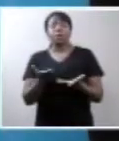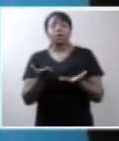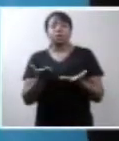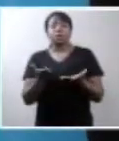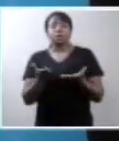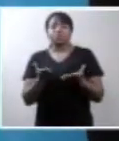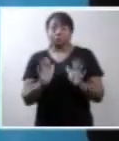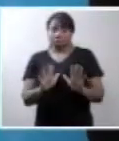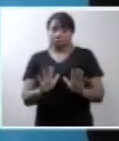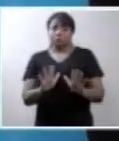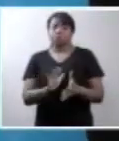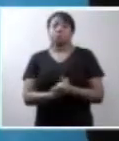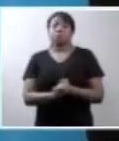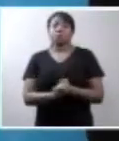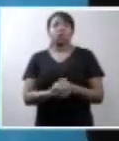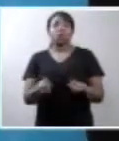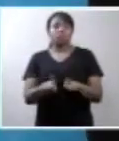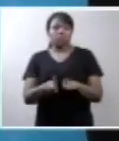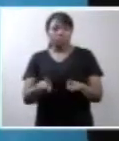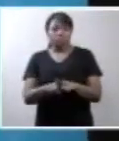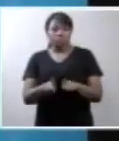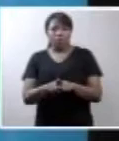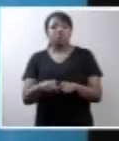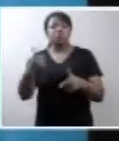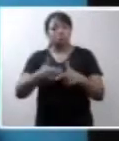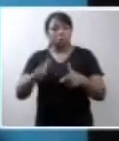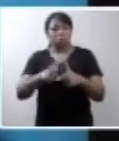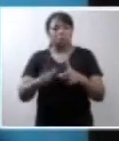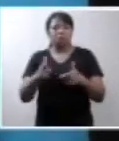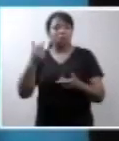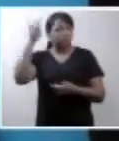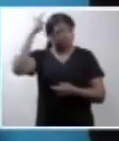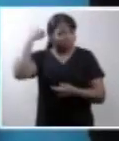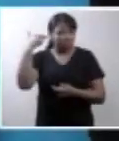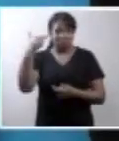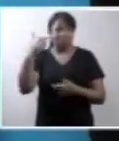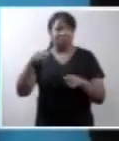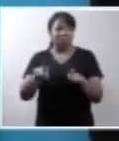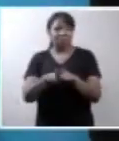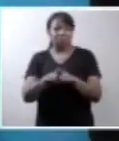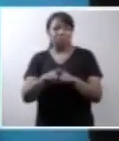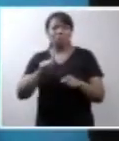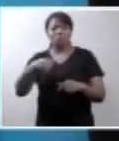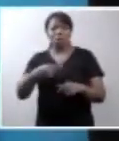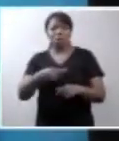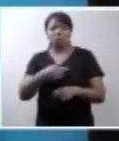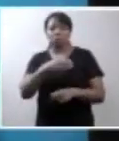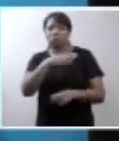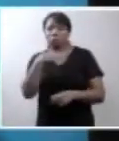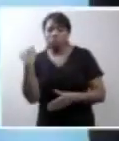E tinha embaixo escrito anencefalia. Não, eu preferi não ver.